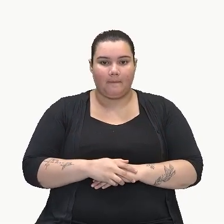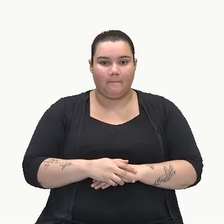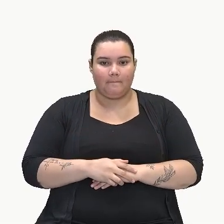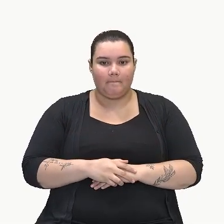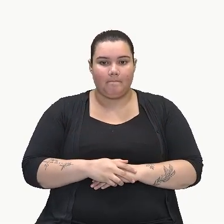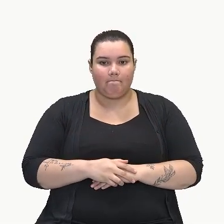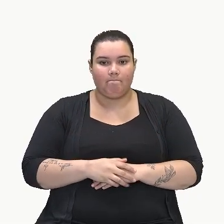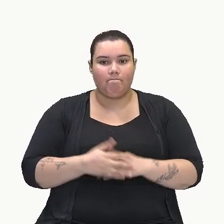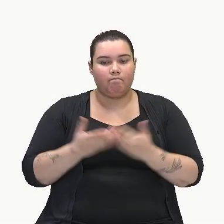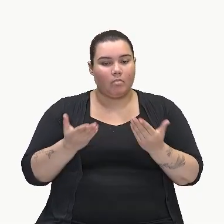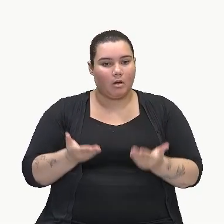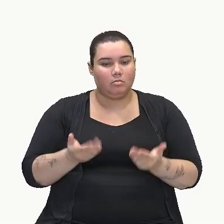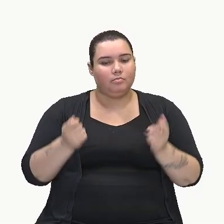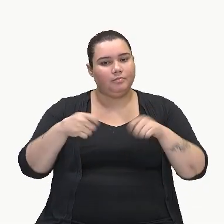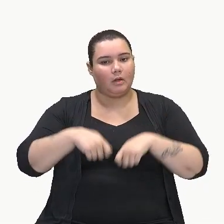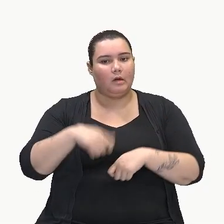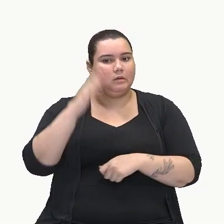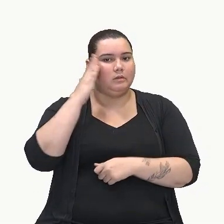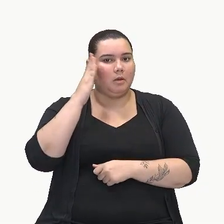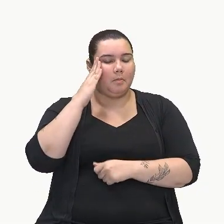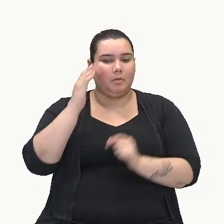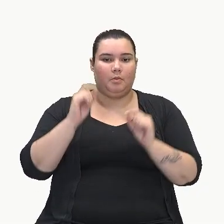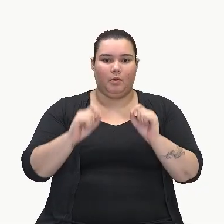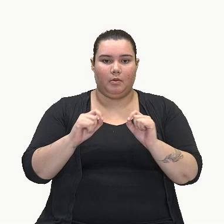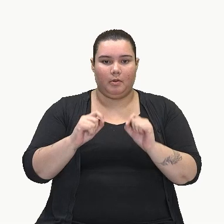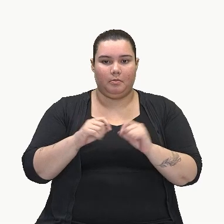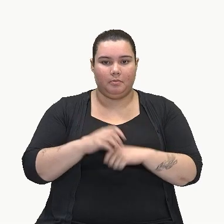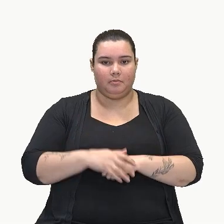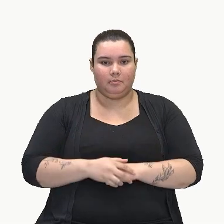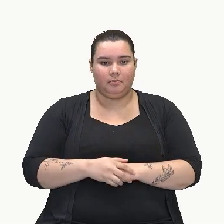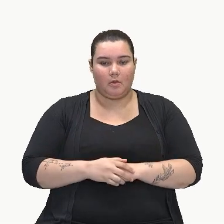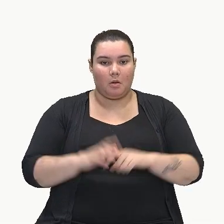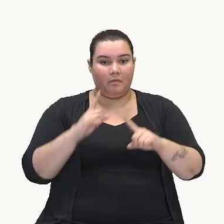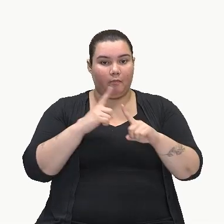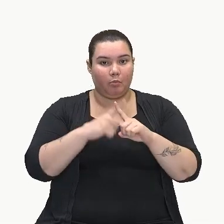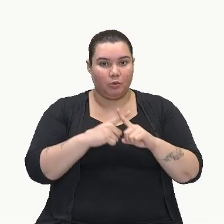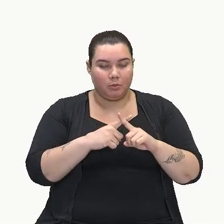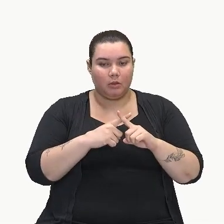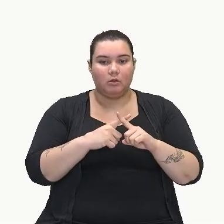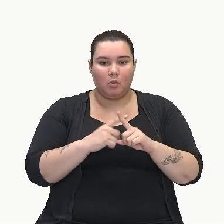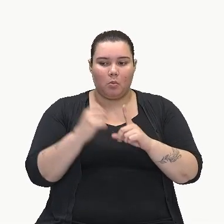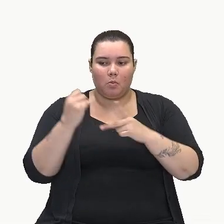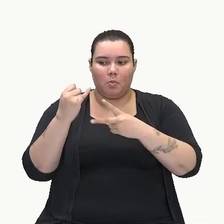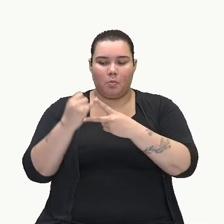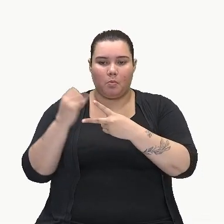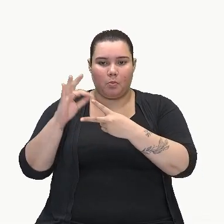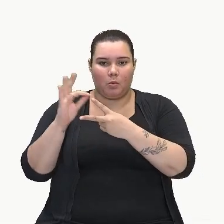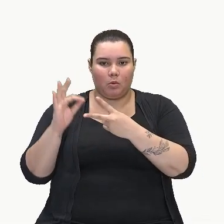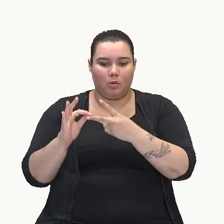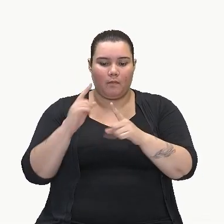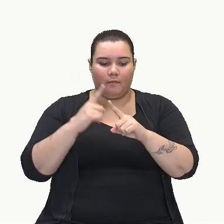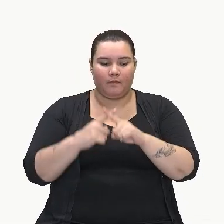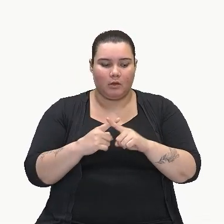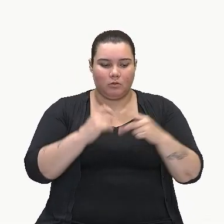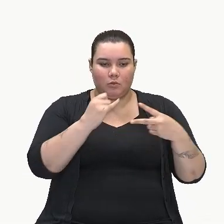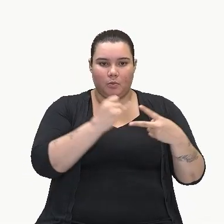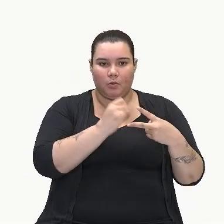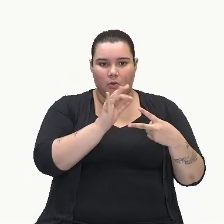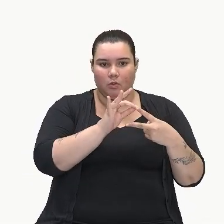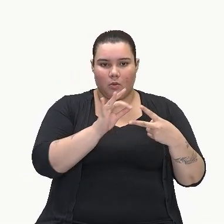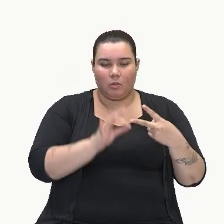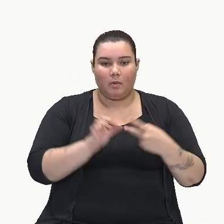Aqui, podemos dizer que a multiplicação de um polinômio por outro polinômio